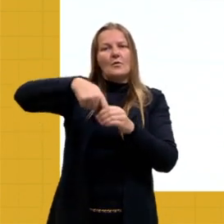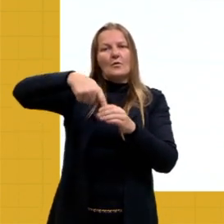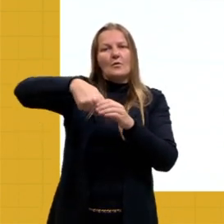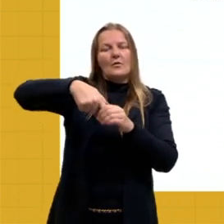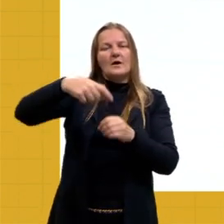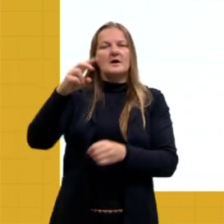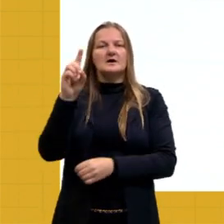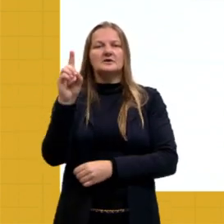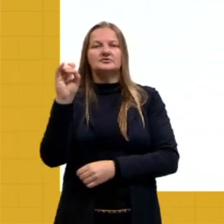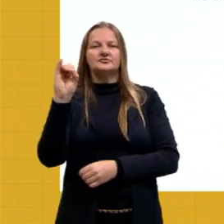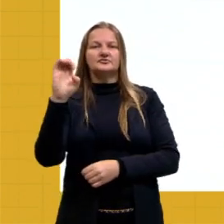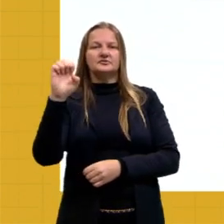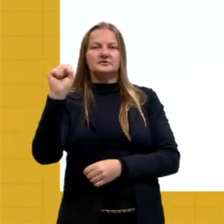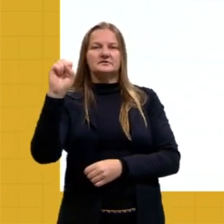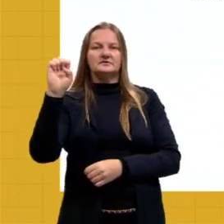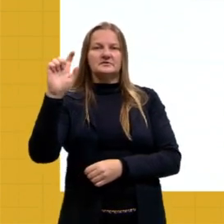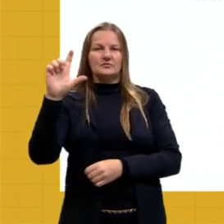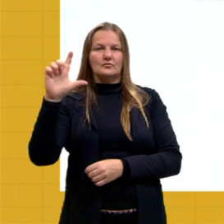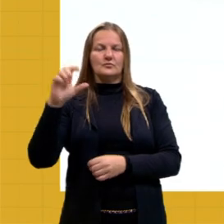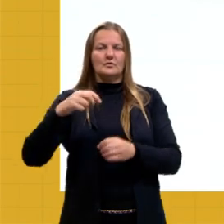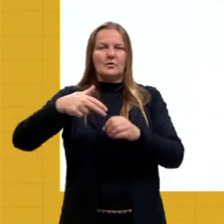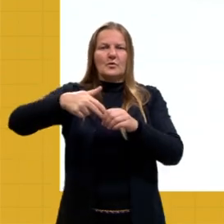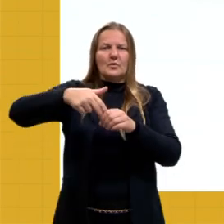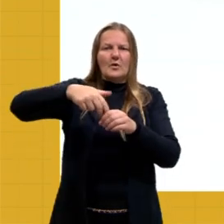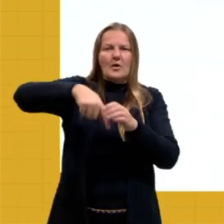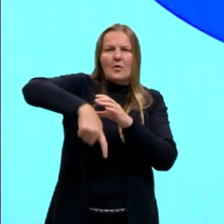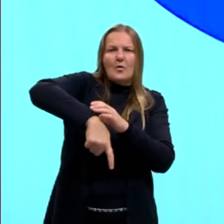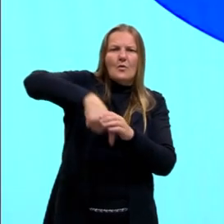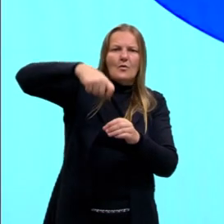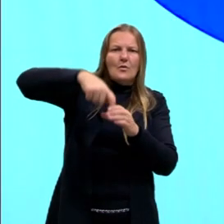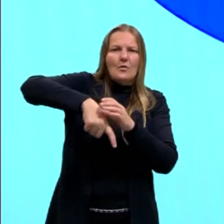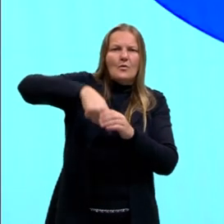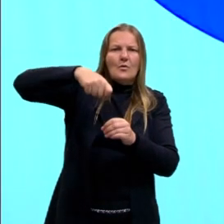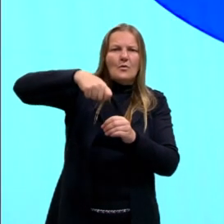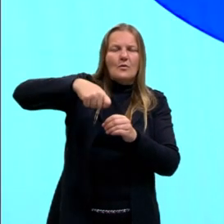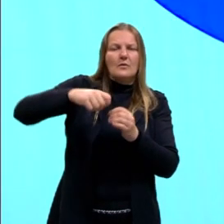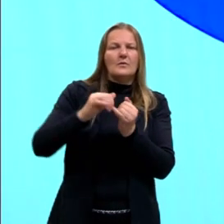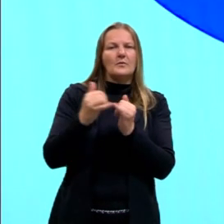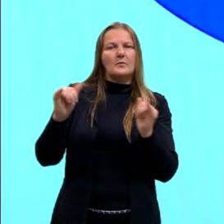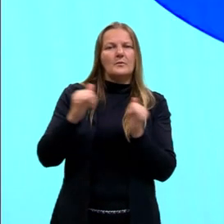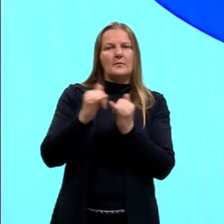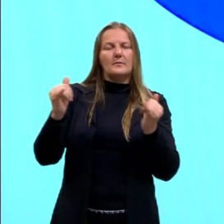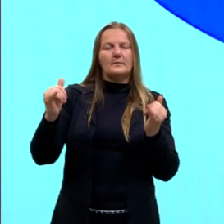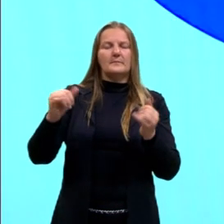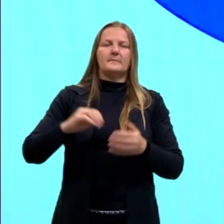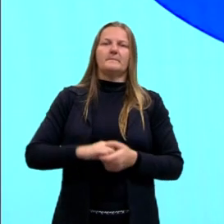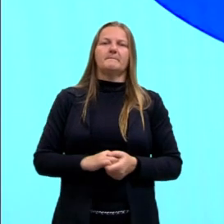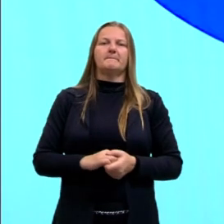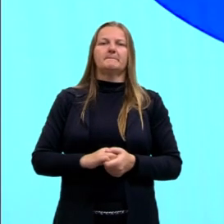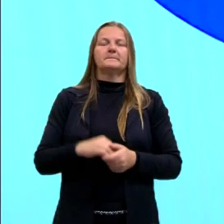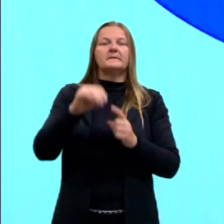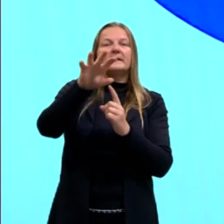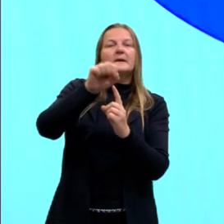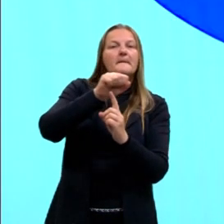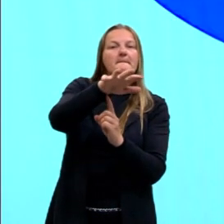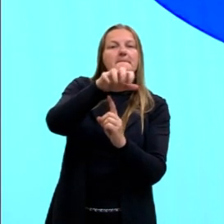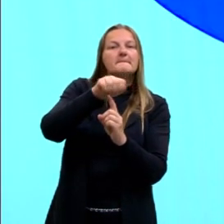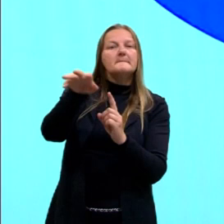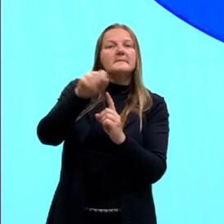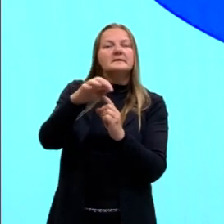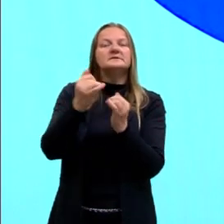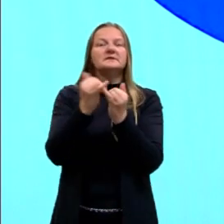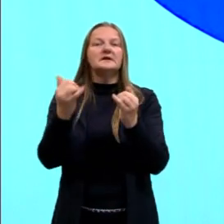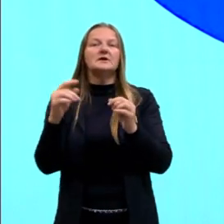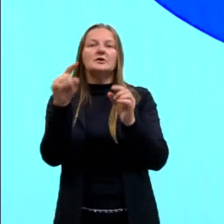que a gente tem, a gasolina, alguns, e ele não gera eletricidade, mas ele gera energia. Então, a matriz elétrica está